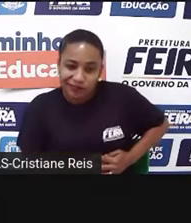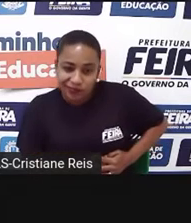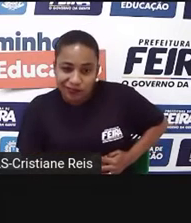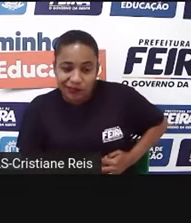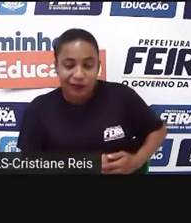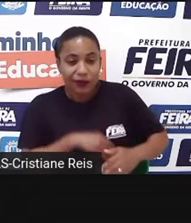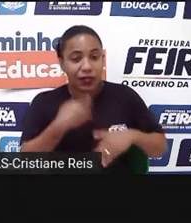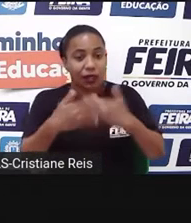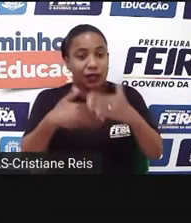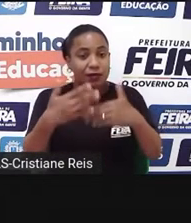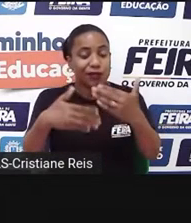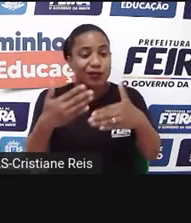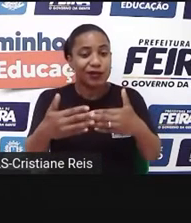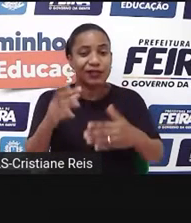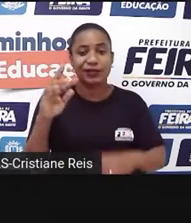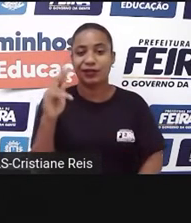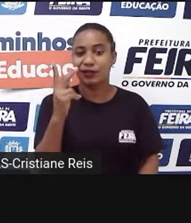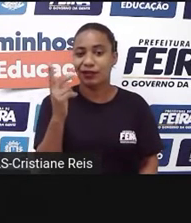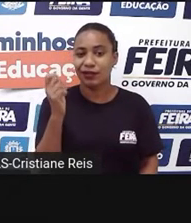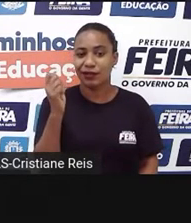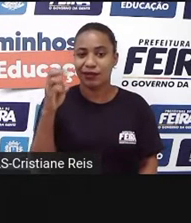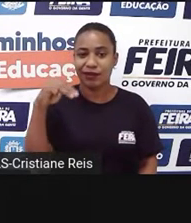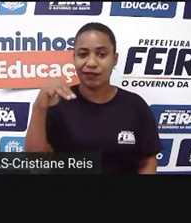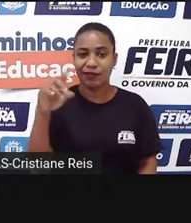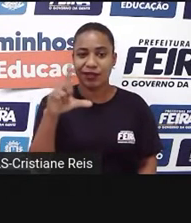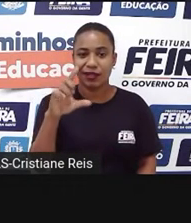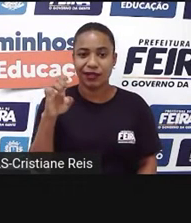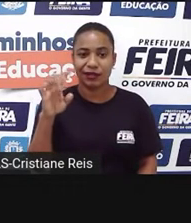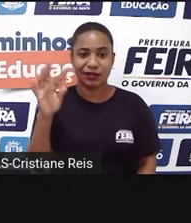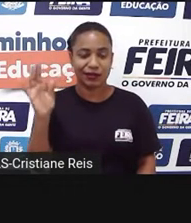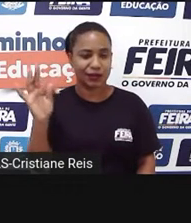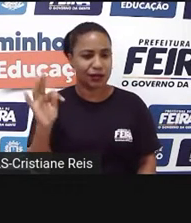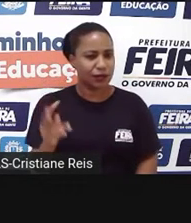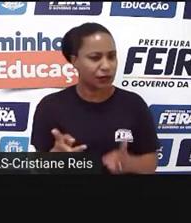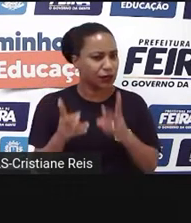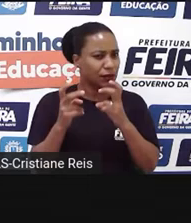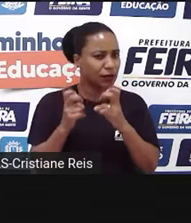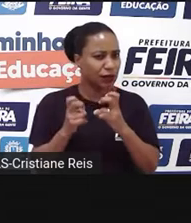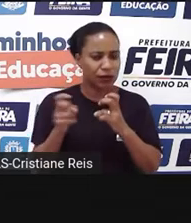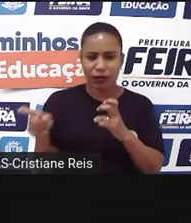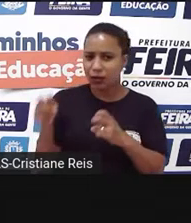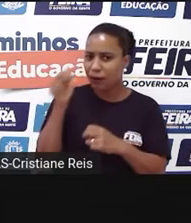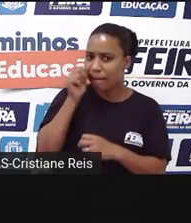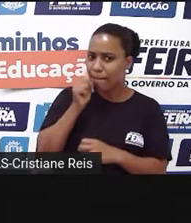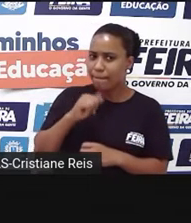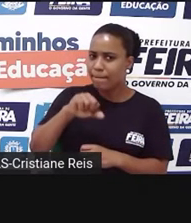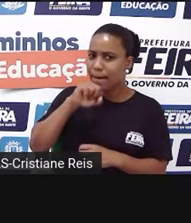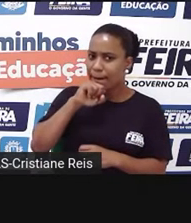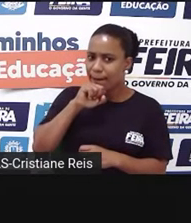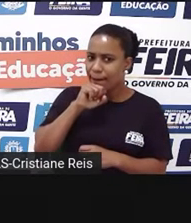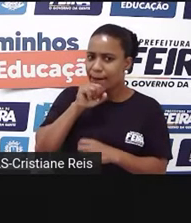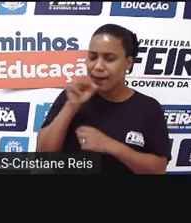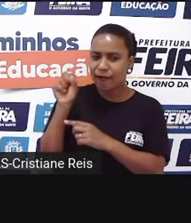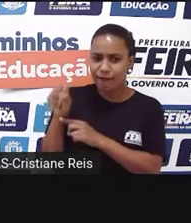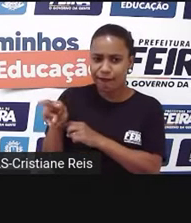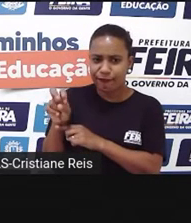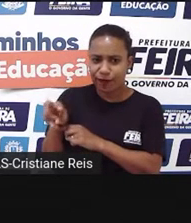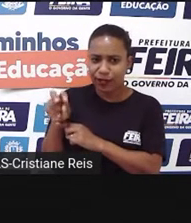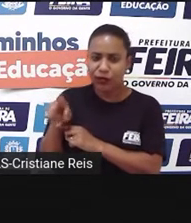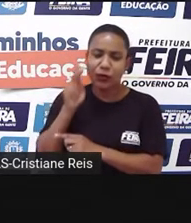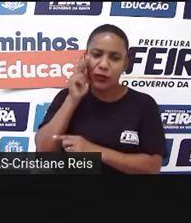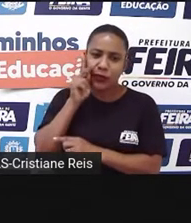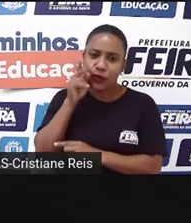Hamlet percebe o que está acontecendo e que a mãe também está envenenada com a taça de